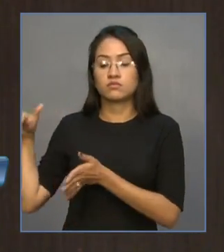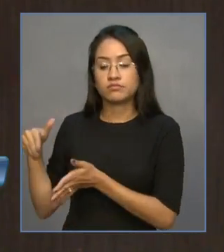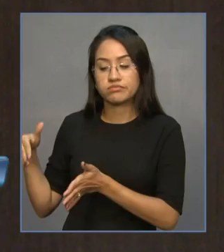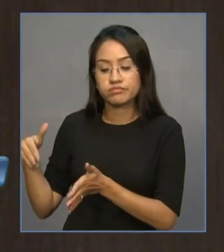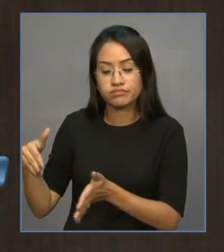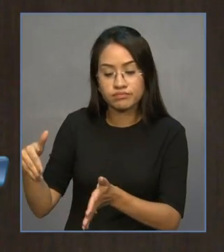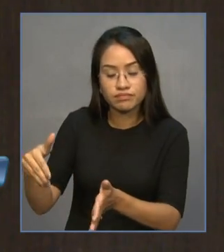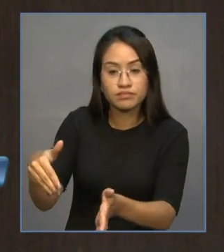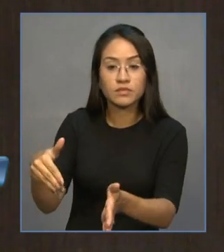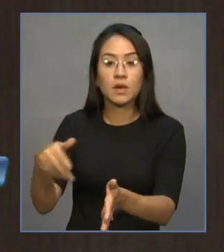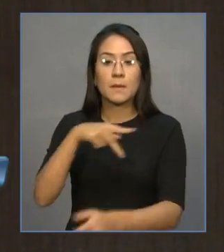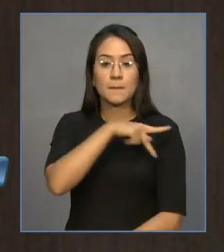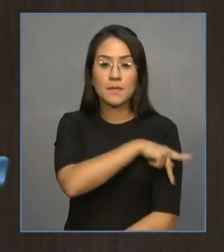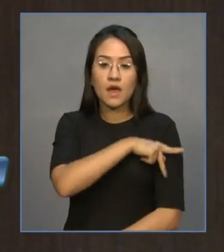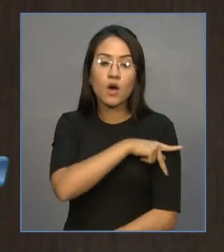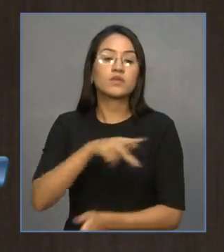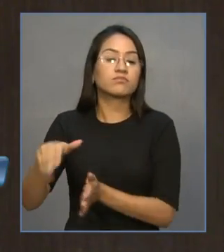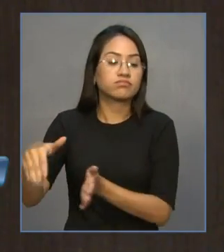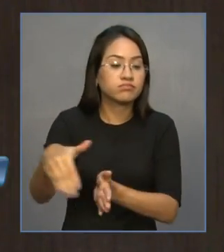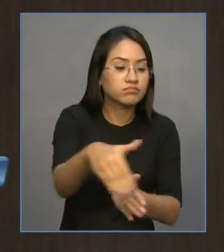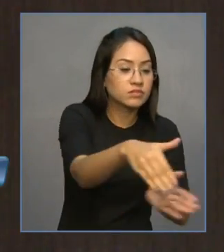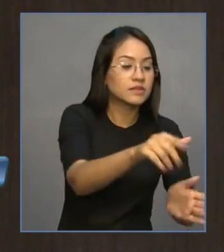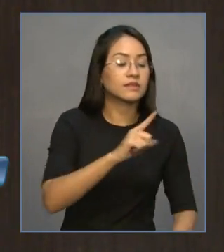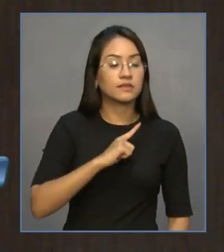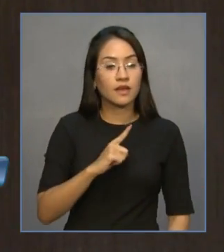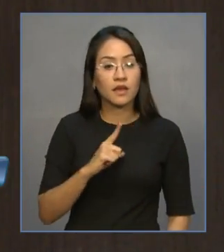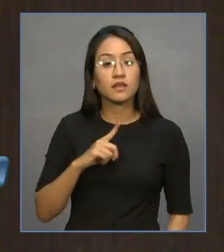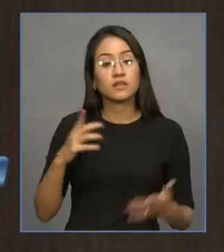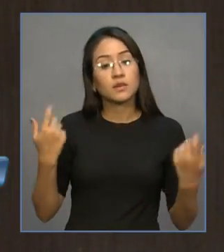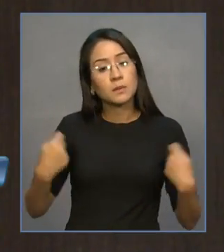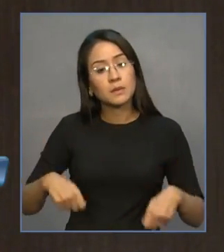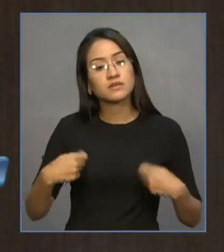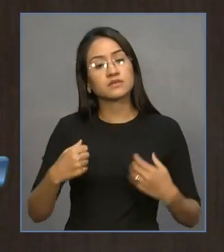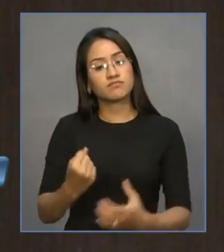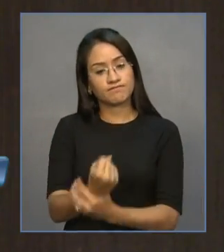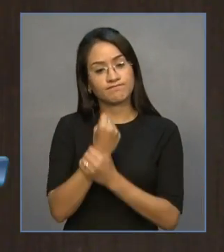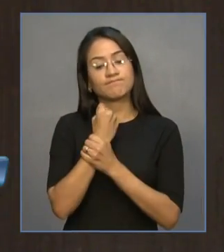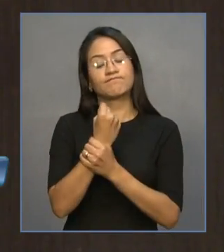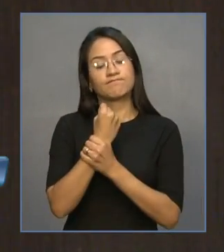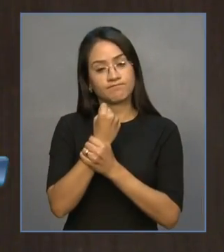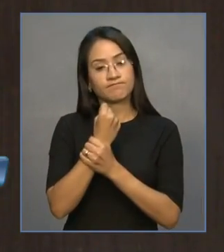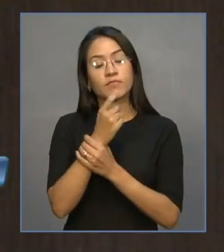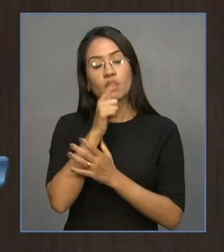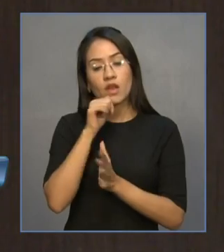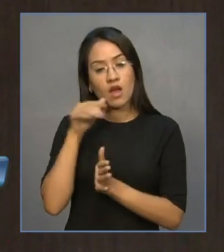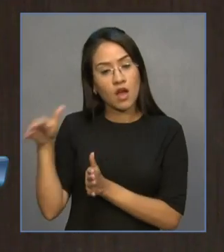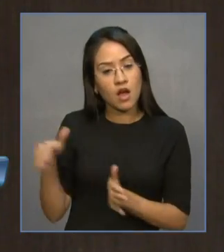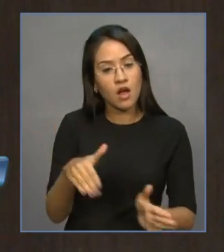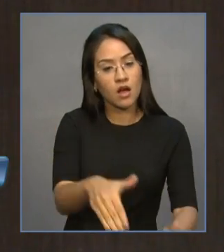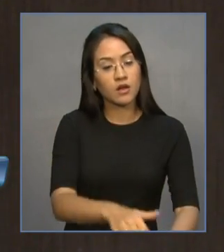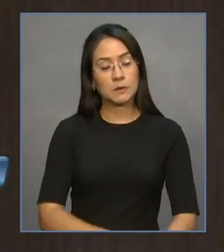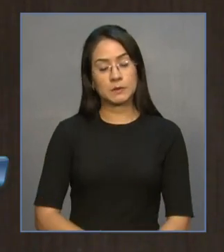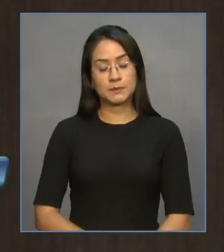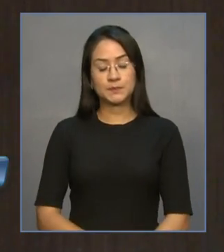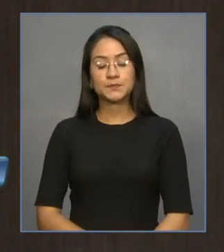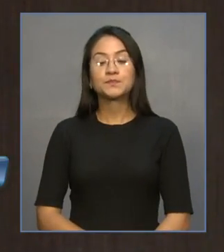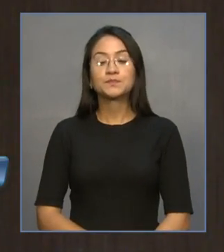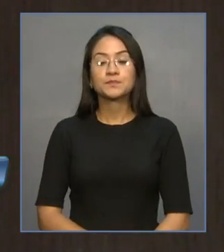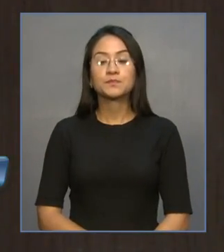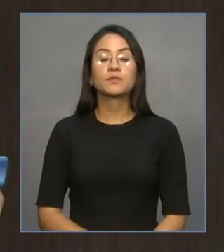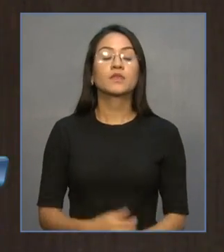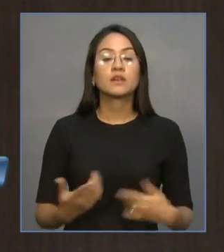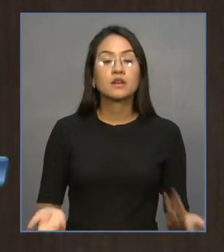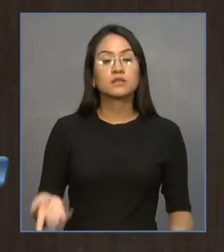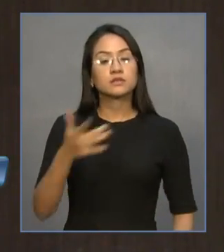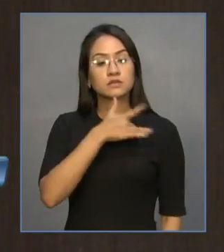da necessidade de pensarmos como é que nós podemos preservar este manancial hídrico. Não a saúde, o meio